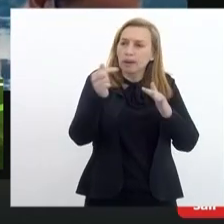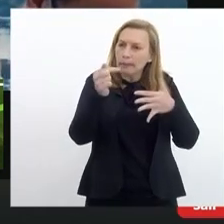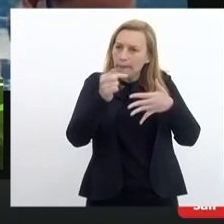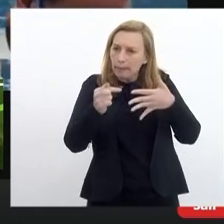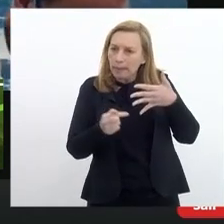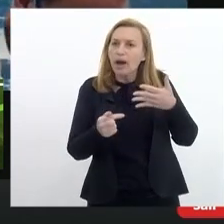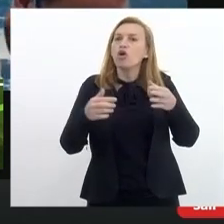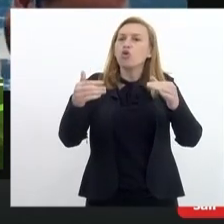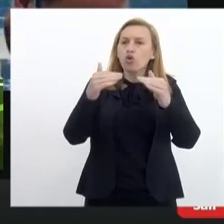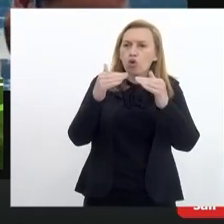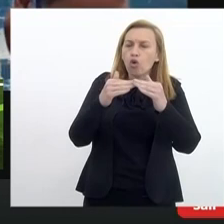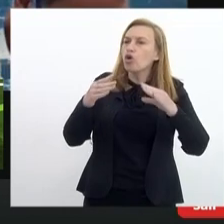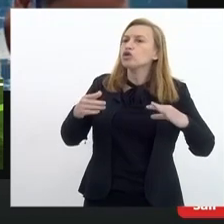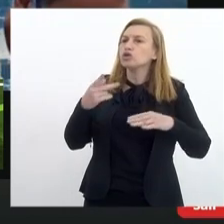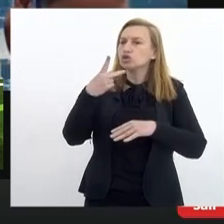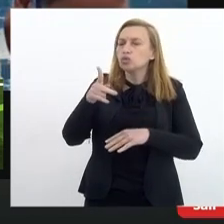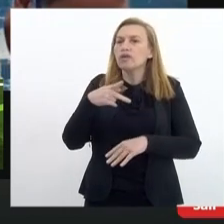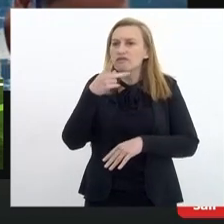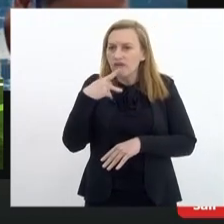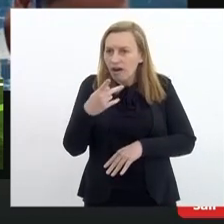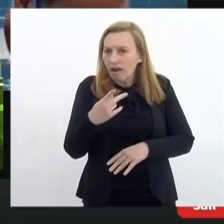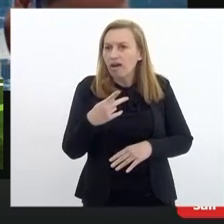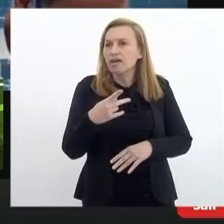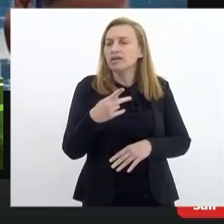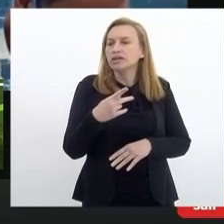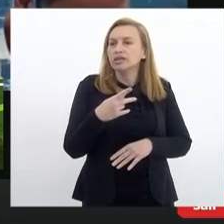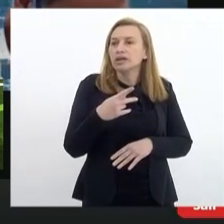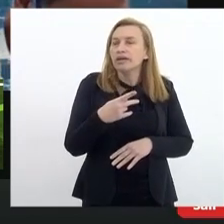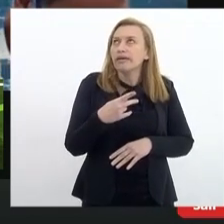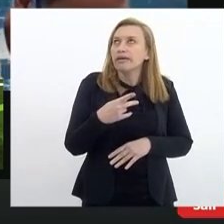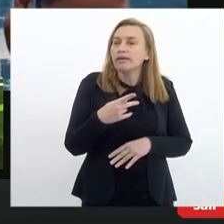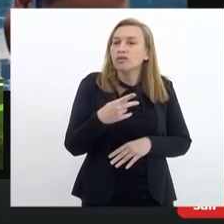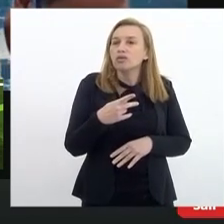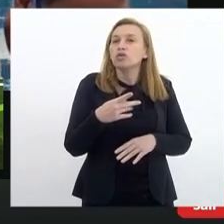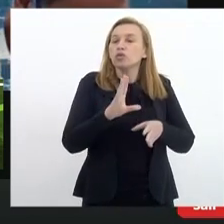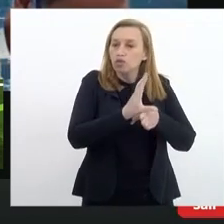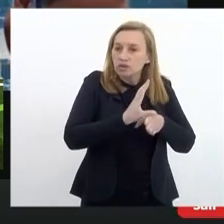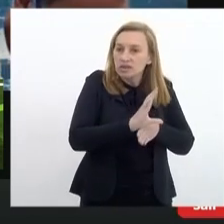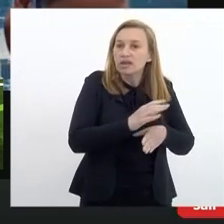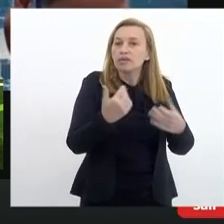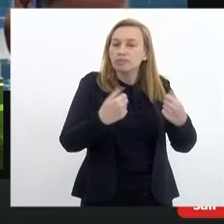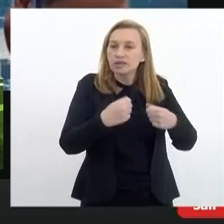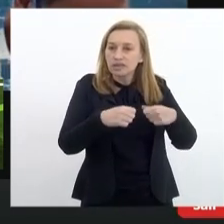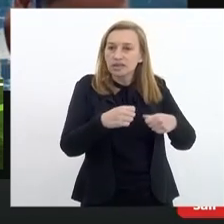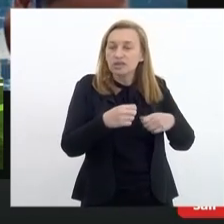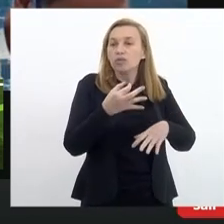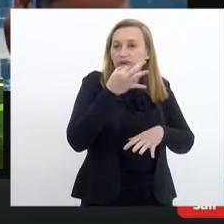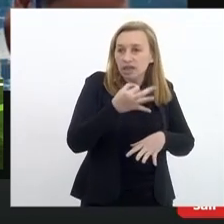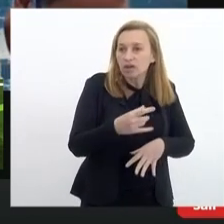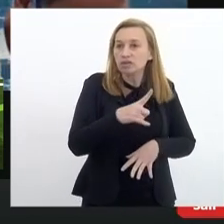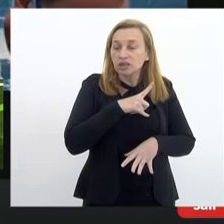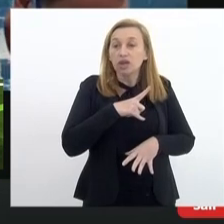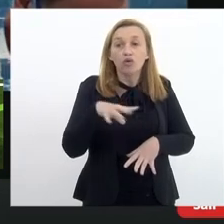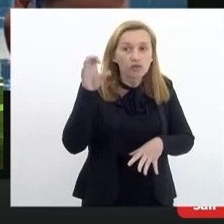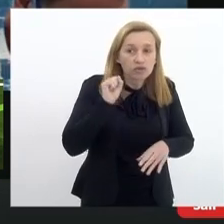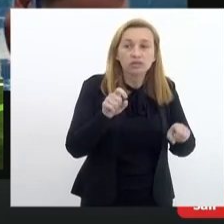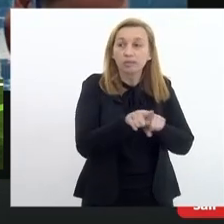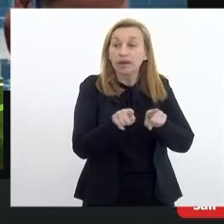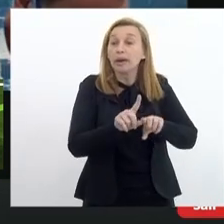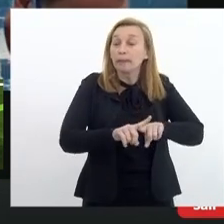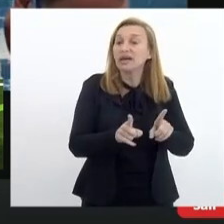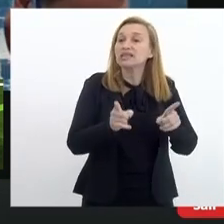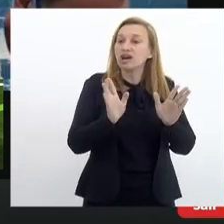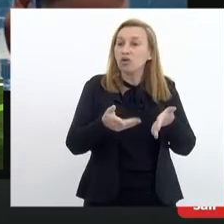concordam plenamente com a sua fala é o conselho tem que ser tem que dar sua opinião tem que ser ouvido agora a gente também quer ser